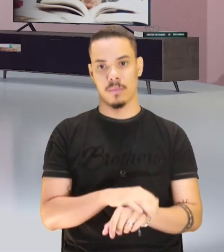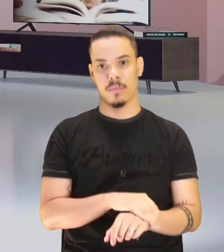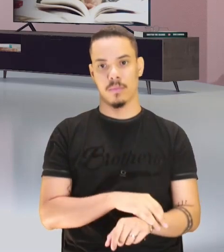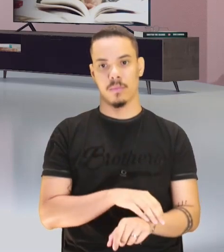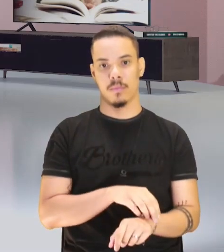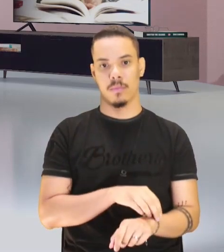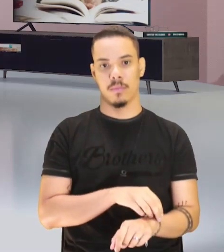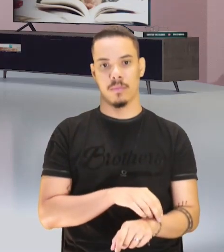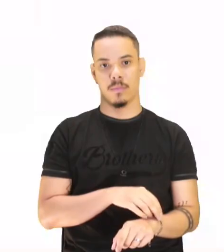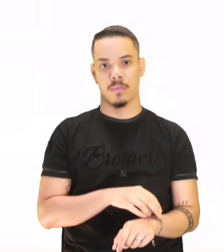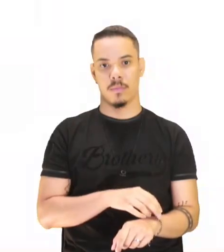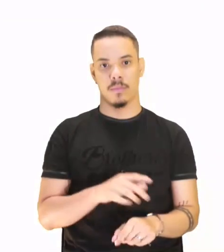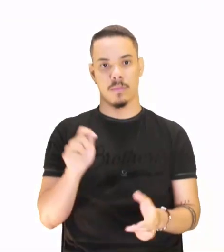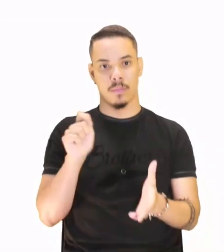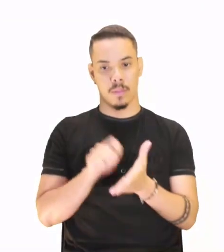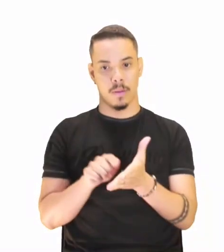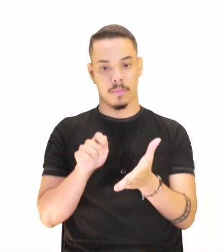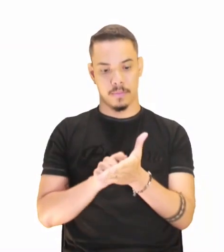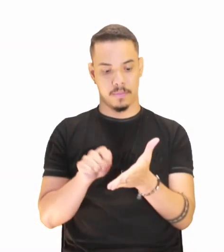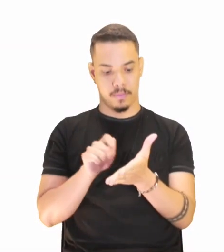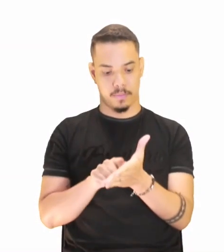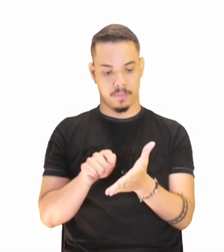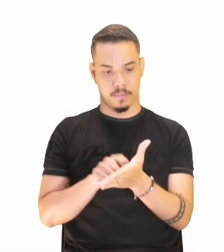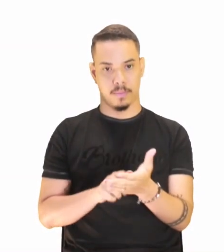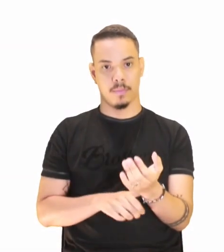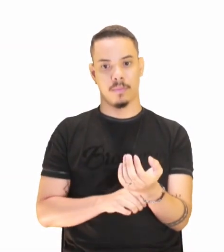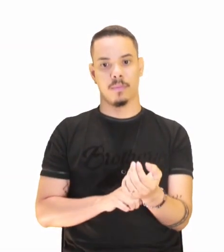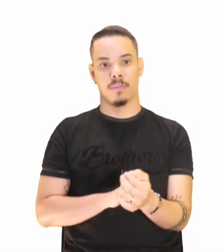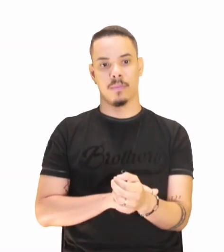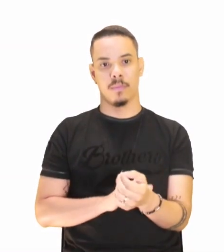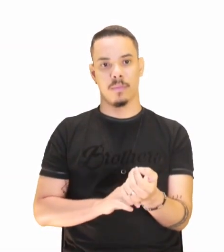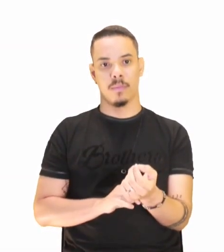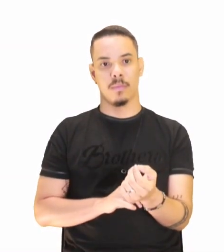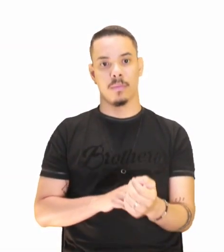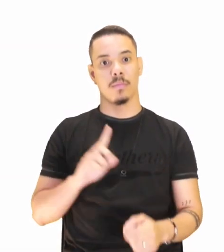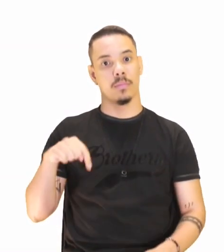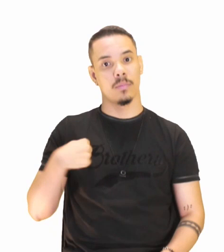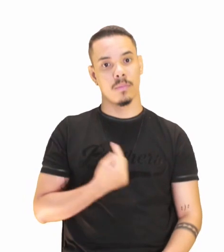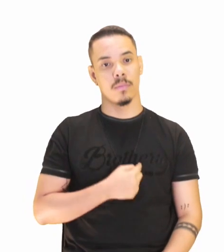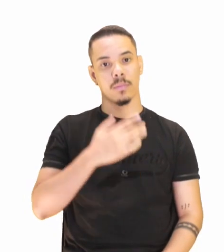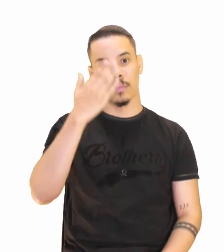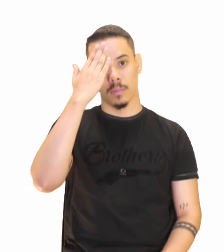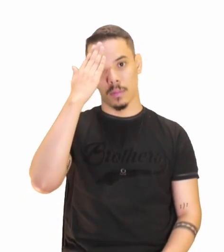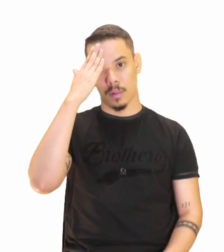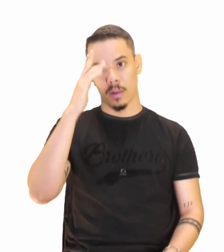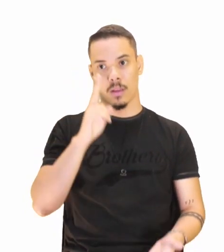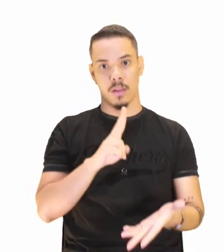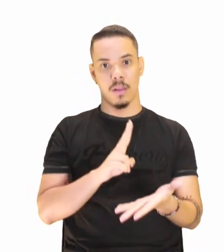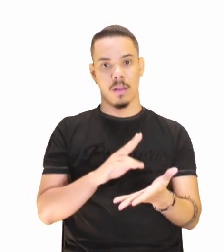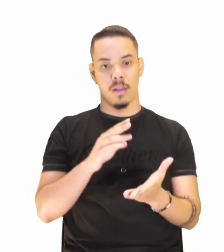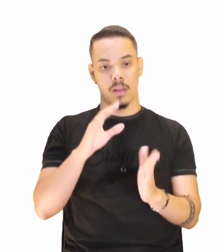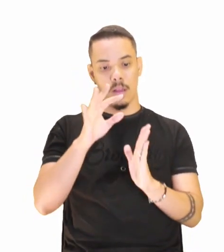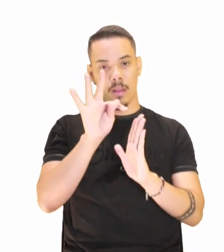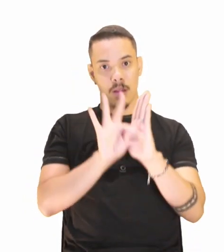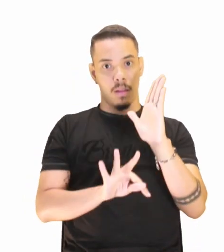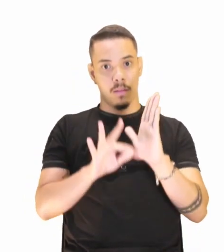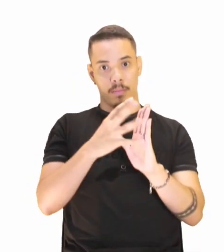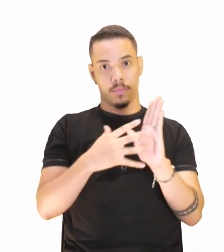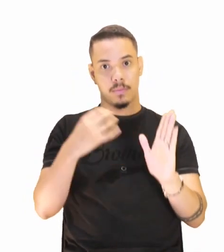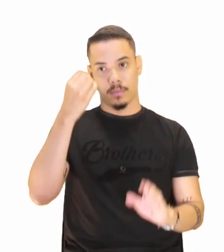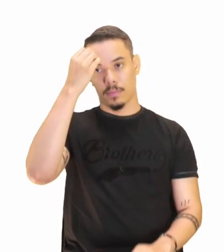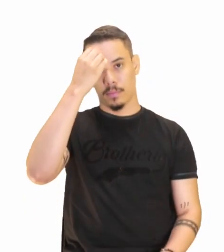dica. Tome nota, diz Amadinha, e vamos lá! Para a interpretação textual na prova